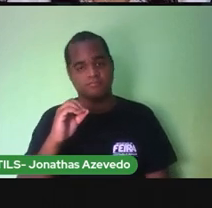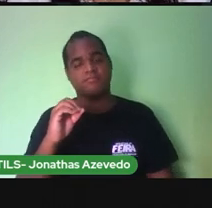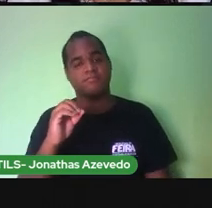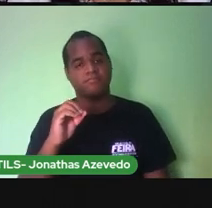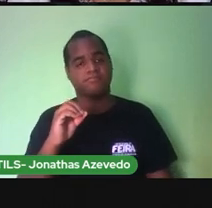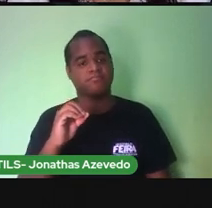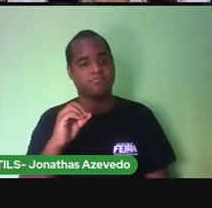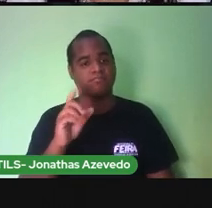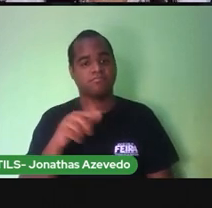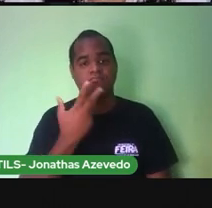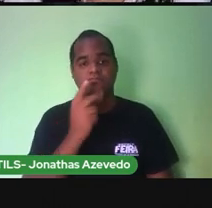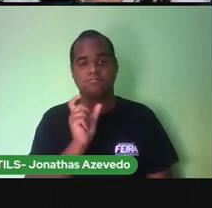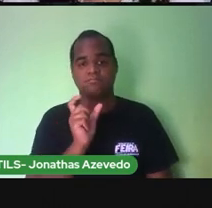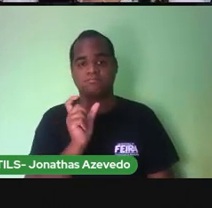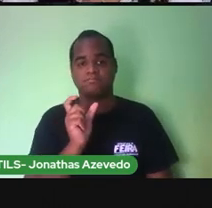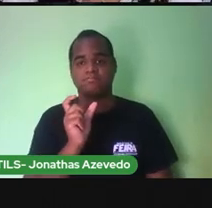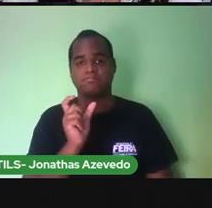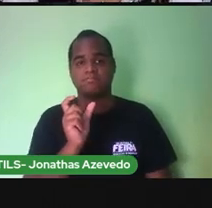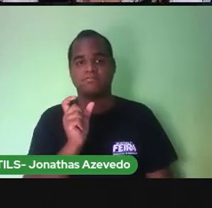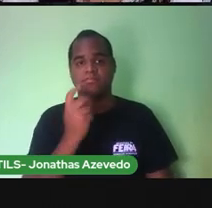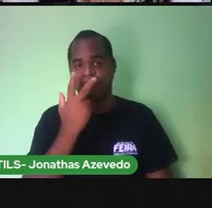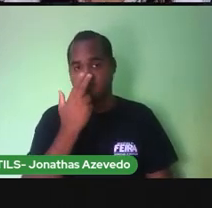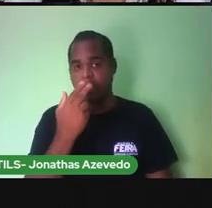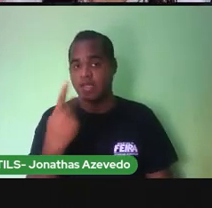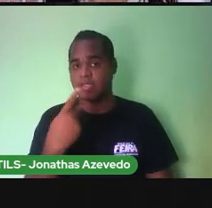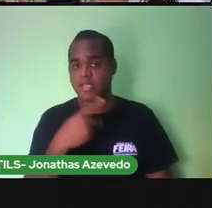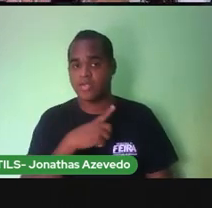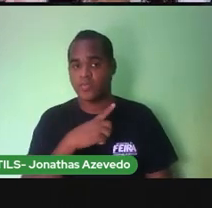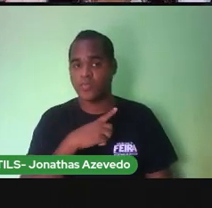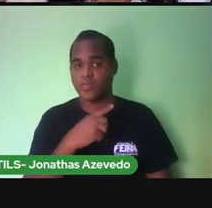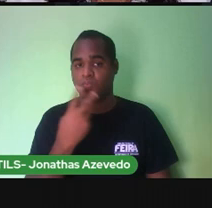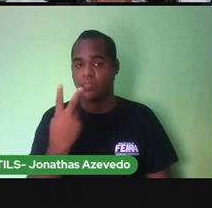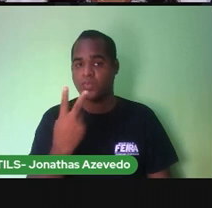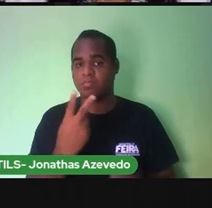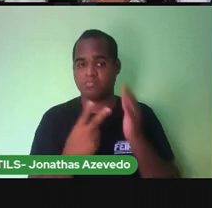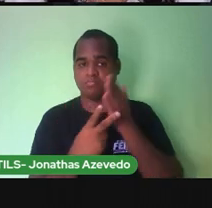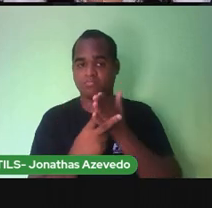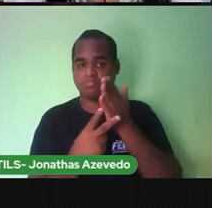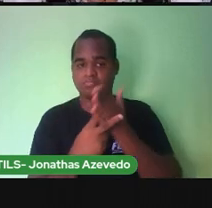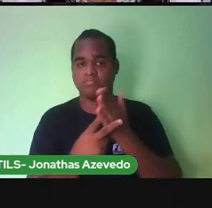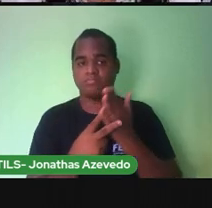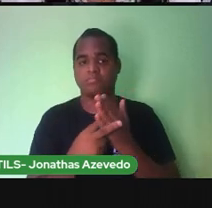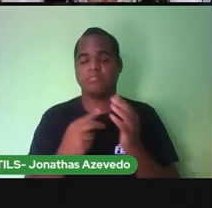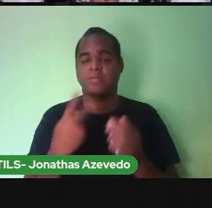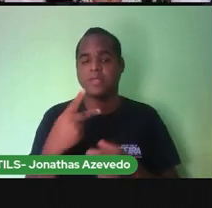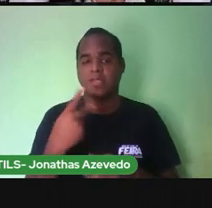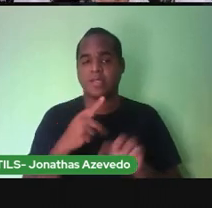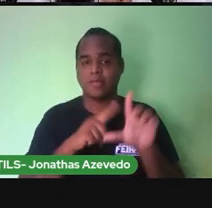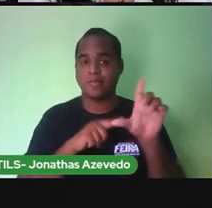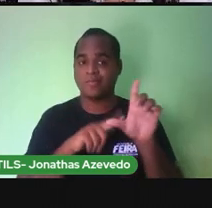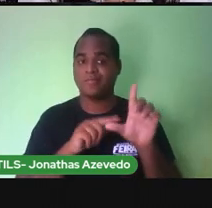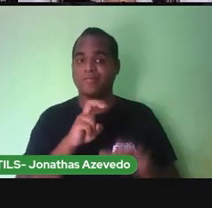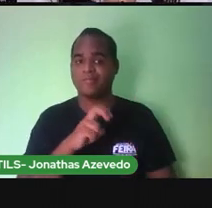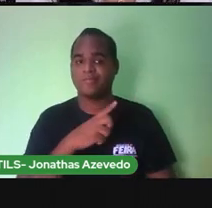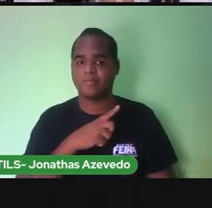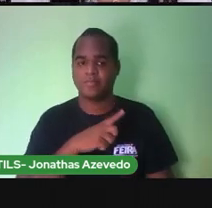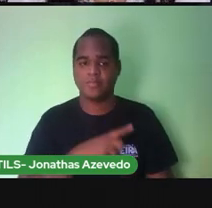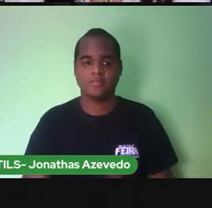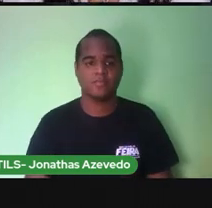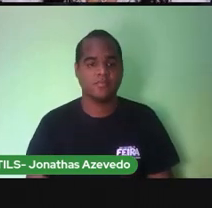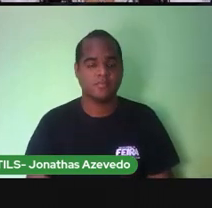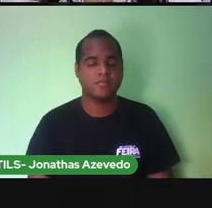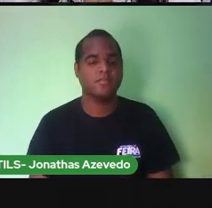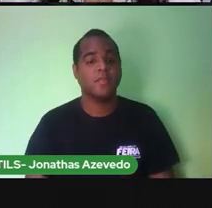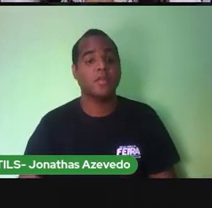Essas palavras têm duas sílabas e cinco letras. Ainda no texto,